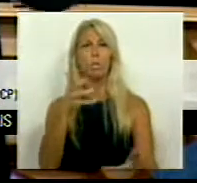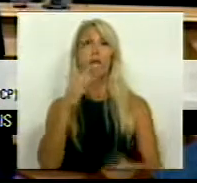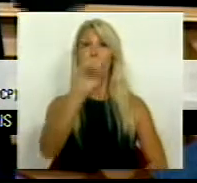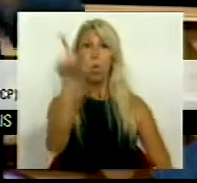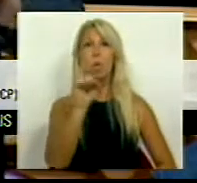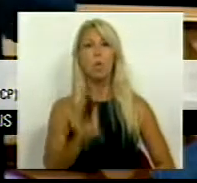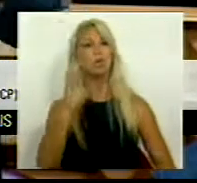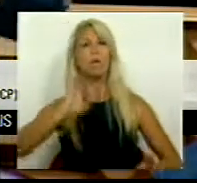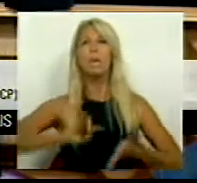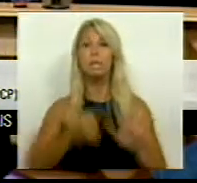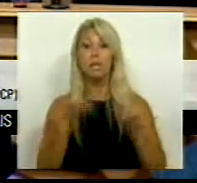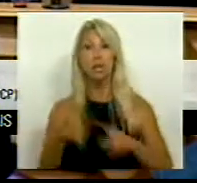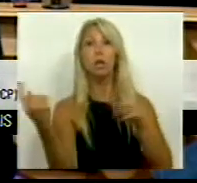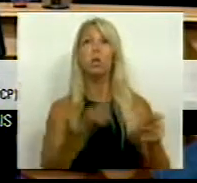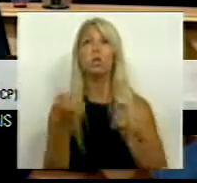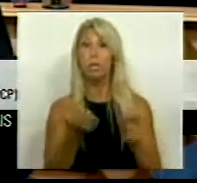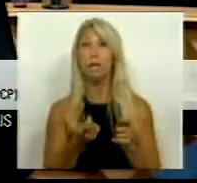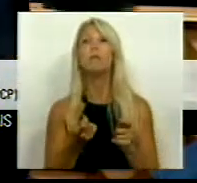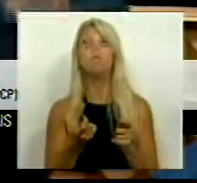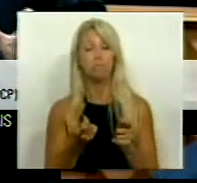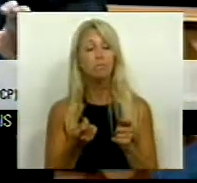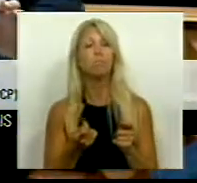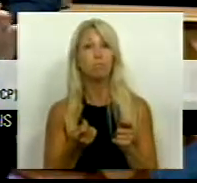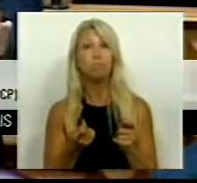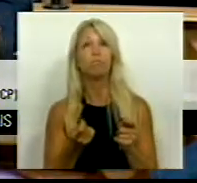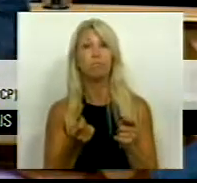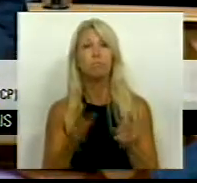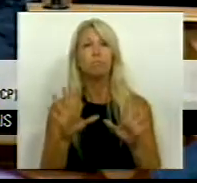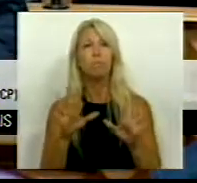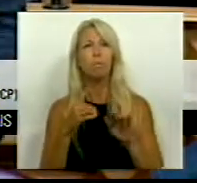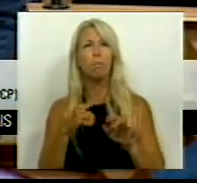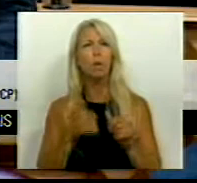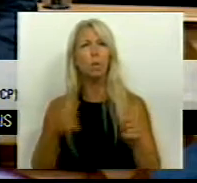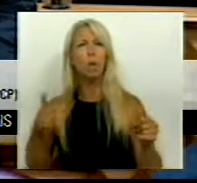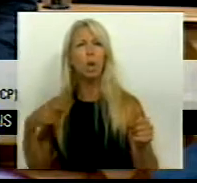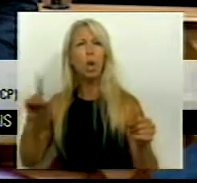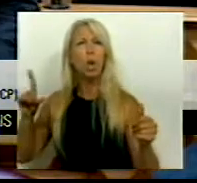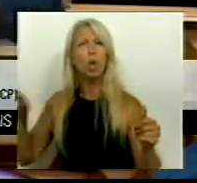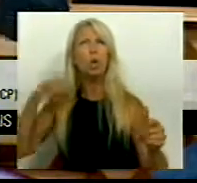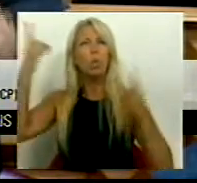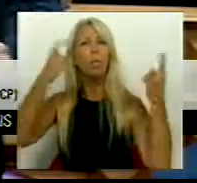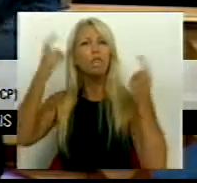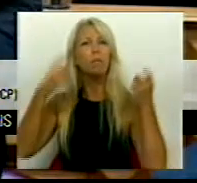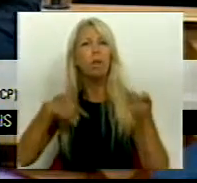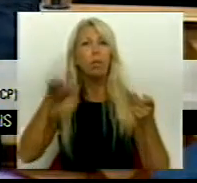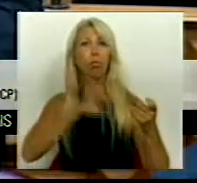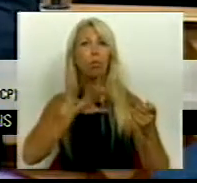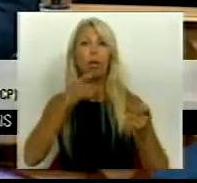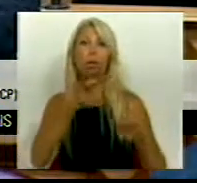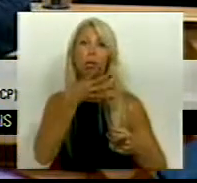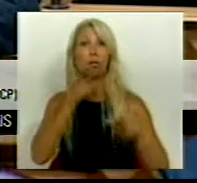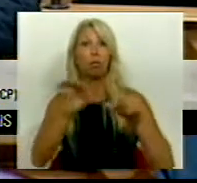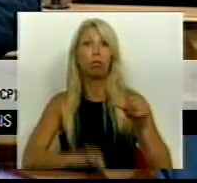questão fulcral neste debate e que está a passar a grande distância do pensamento e do discurso dos Srs. Deputados. É importante que haja